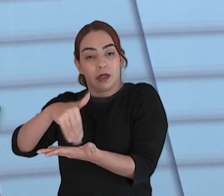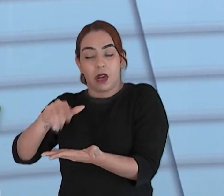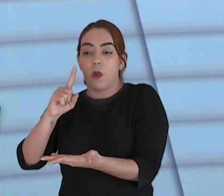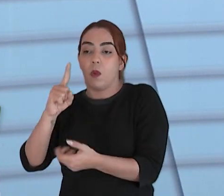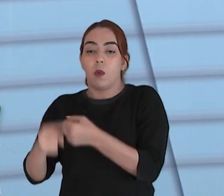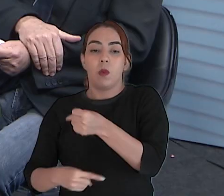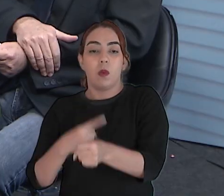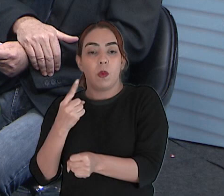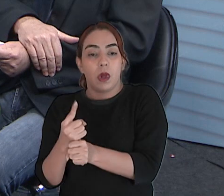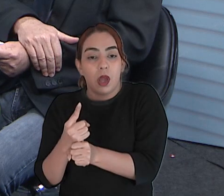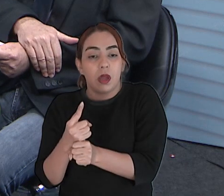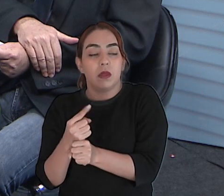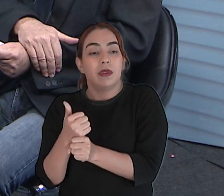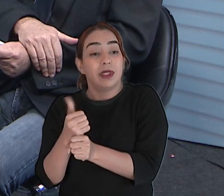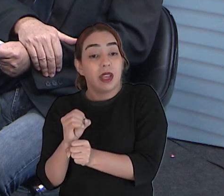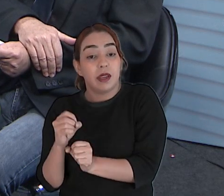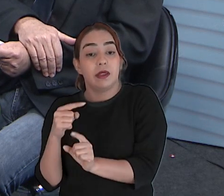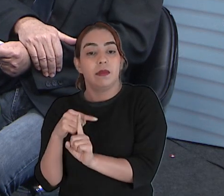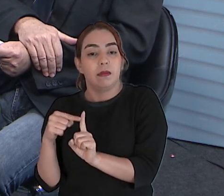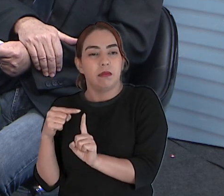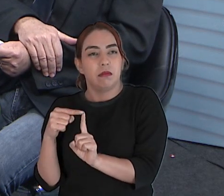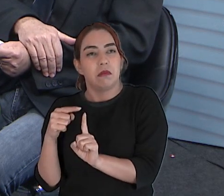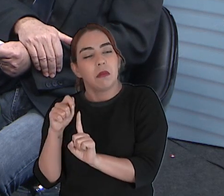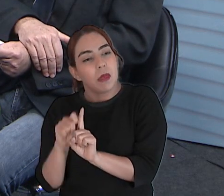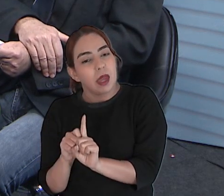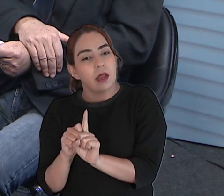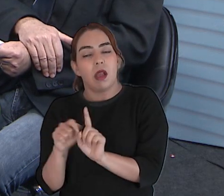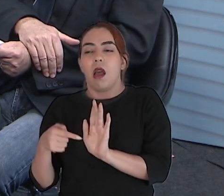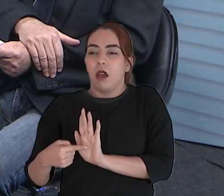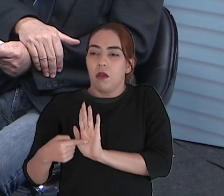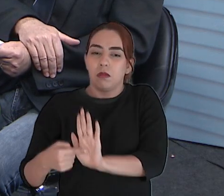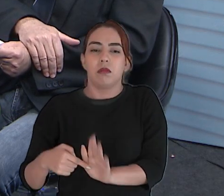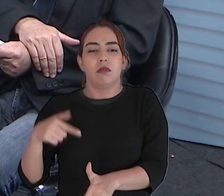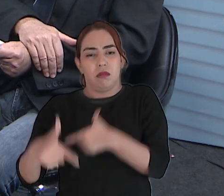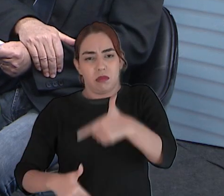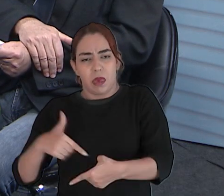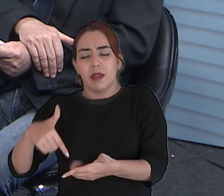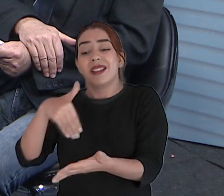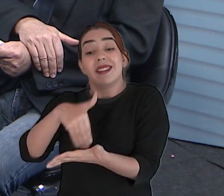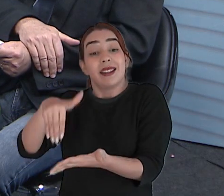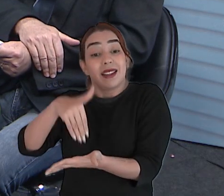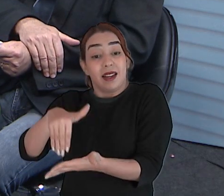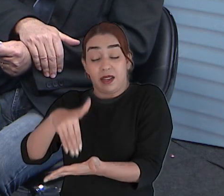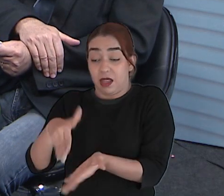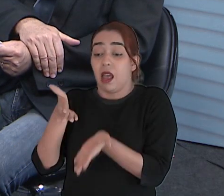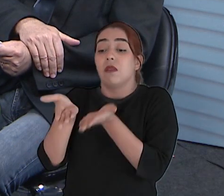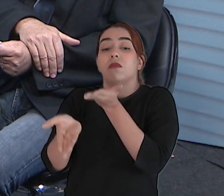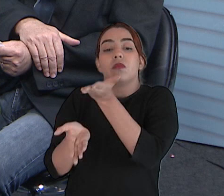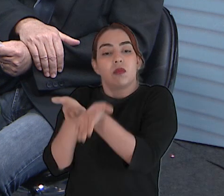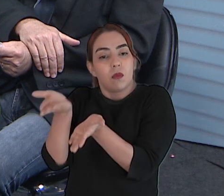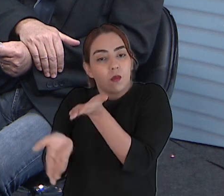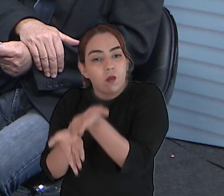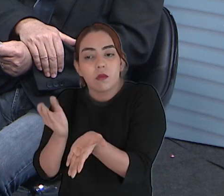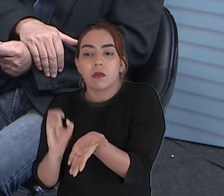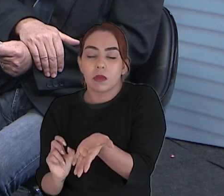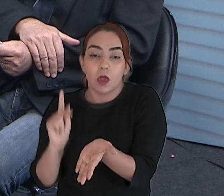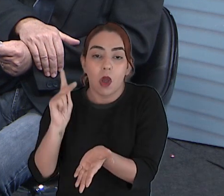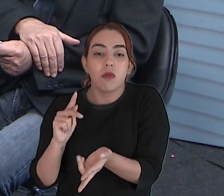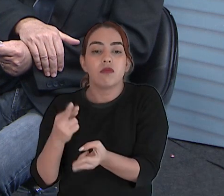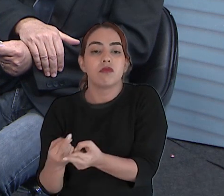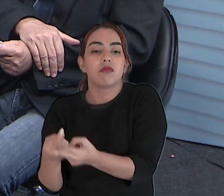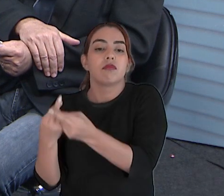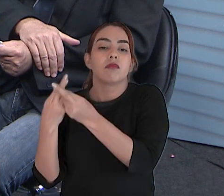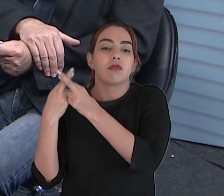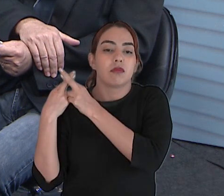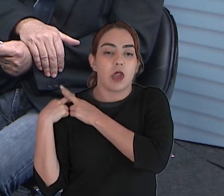meses. Regional 3. Fui para a Regional 3, fiz lá o meu trabalho, cumpri com a minha obrigação